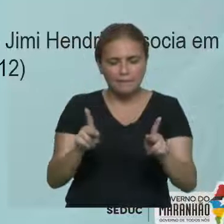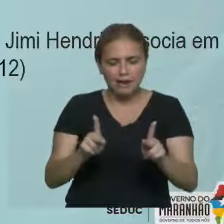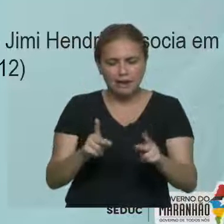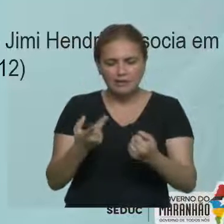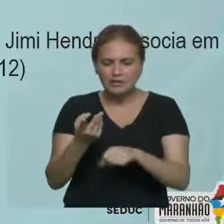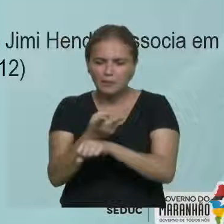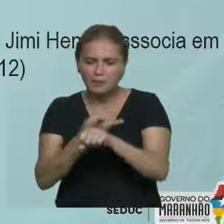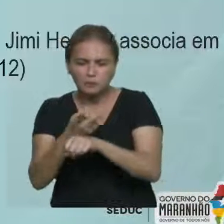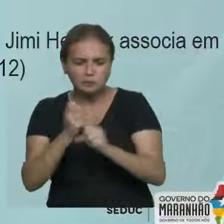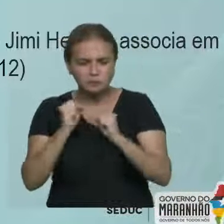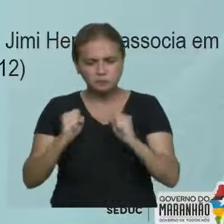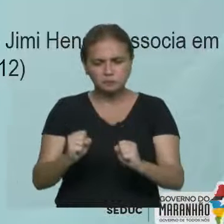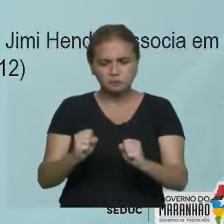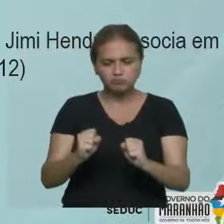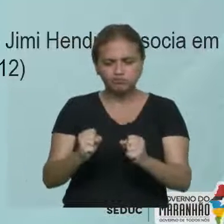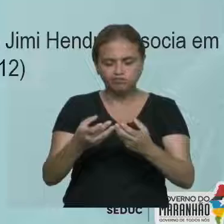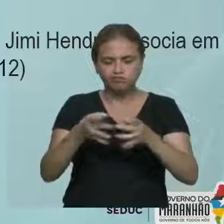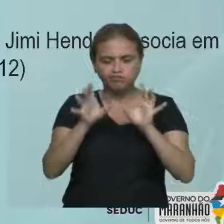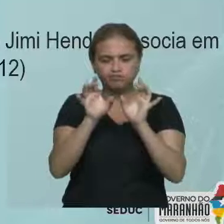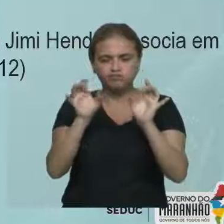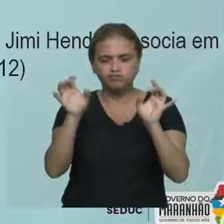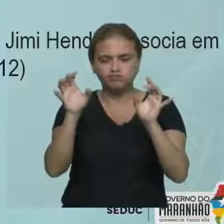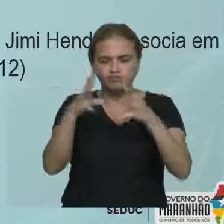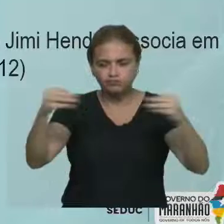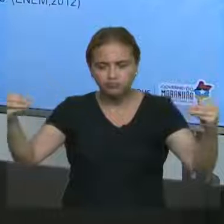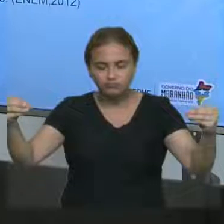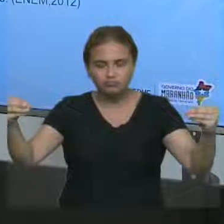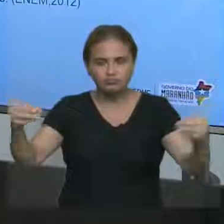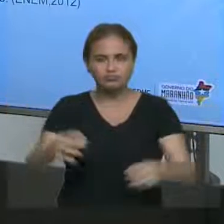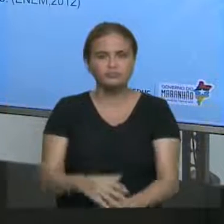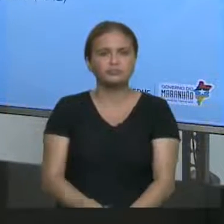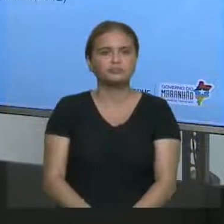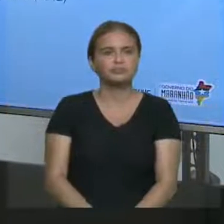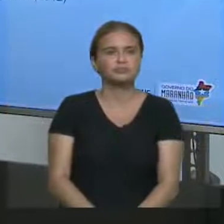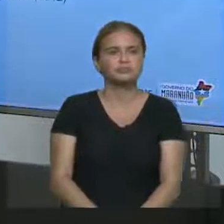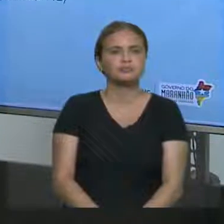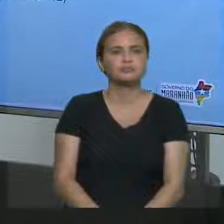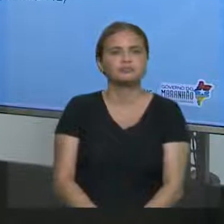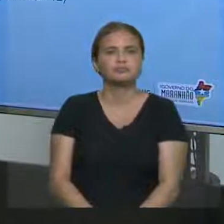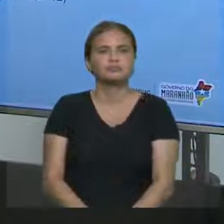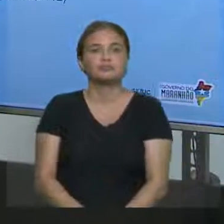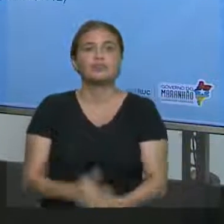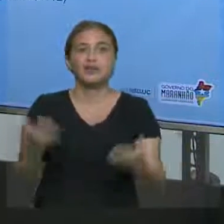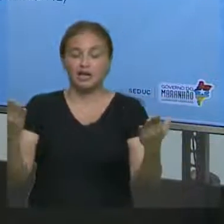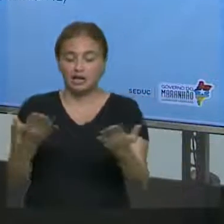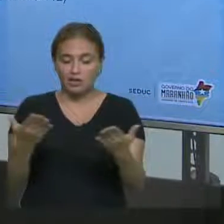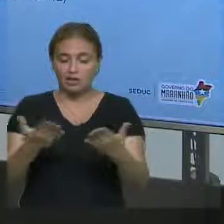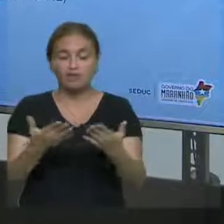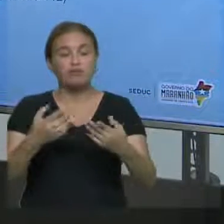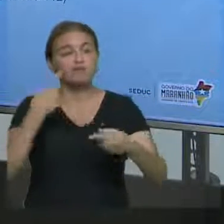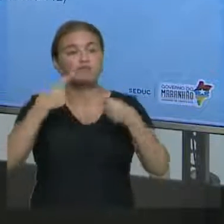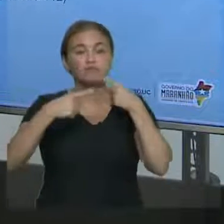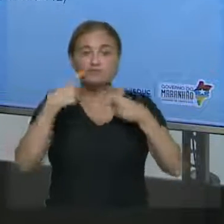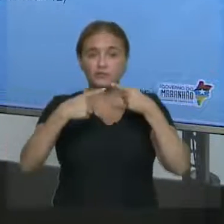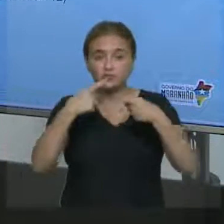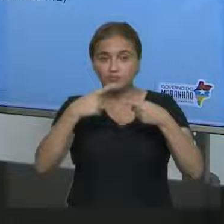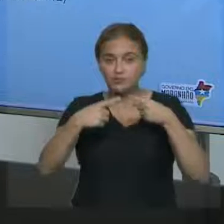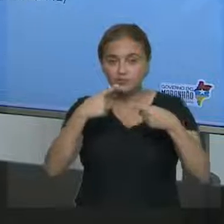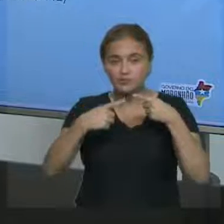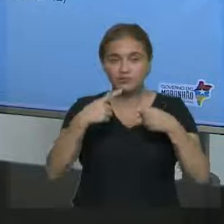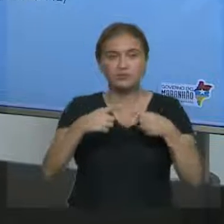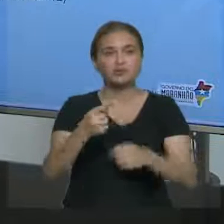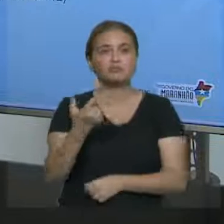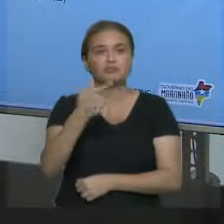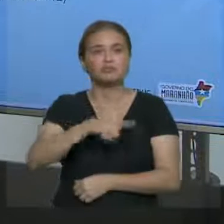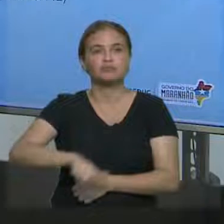E aí? Já sabem qual o gabarito, qual a resposta? Bom, agora nós vamos comentar essa questão na próxima. Então, mais